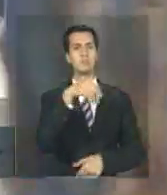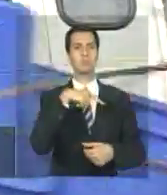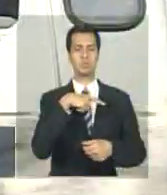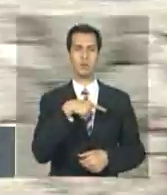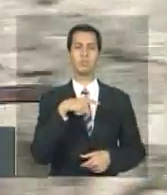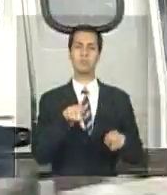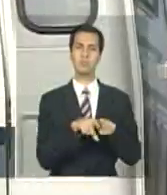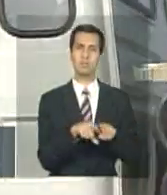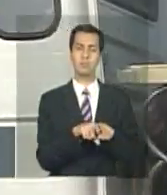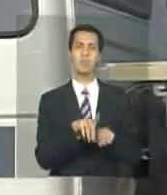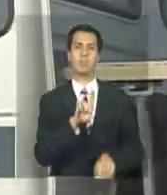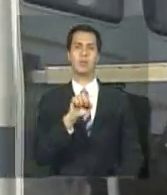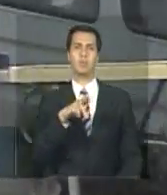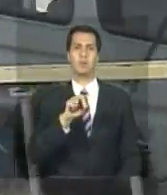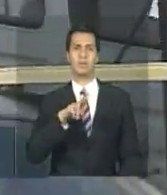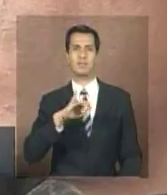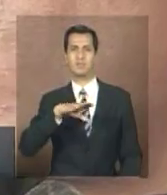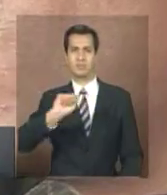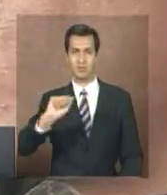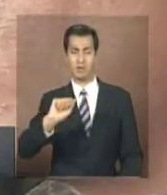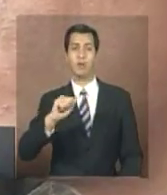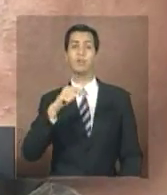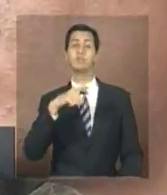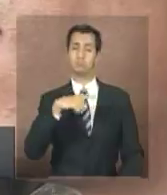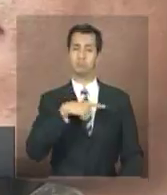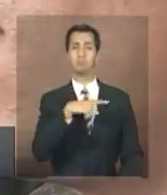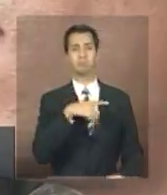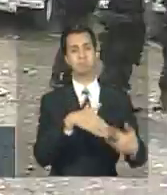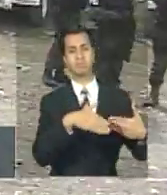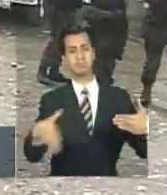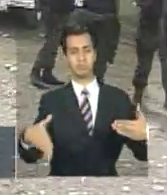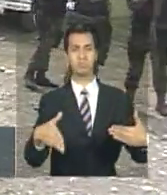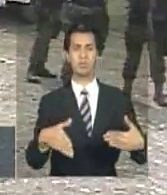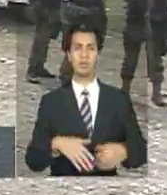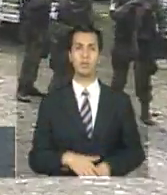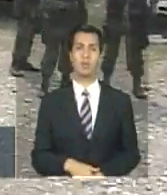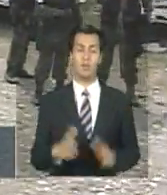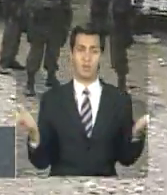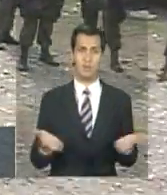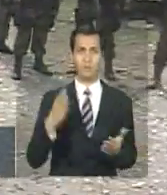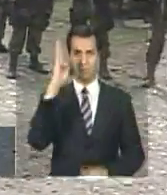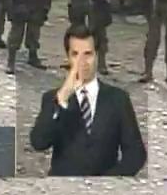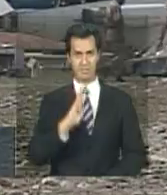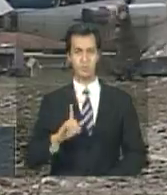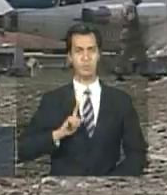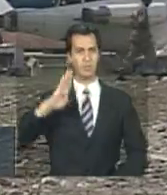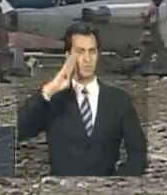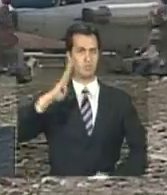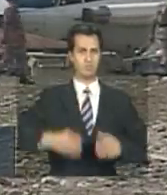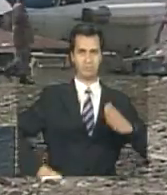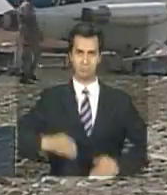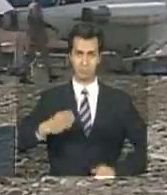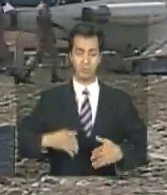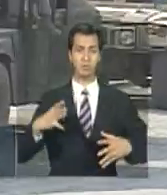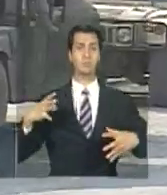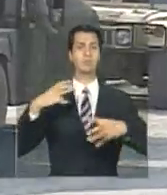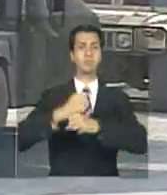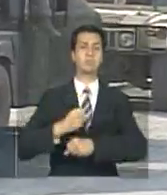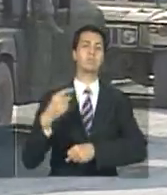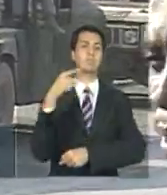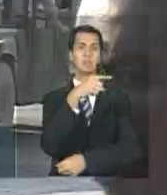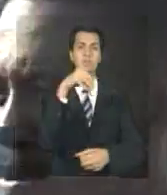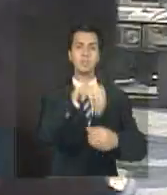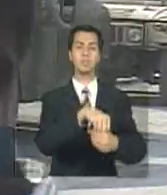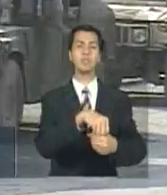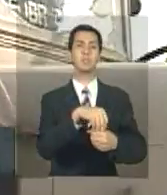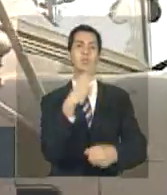Michel Martelly, eleito no ano passado. Atualmente, o contingente do Brasil no Haiti, país mais pobre do Ocidente,